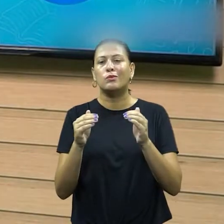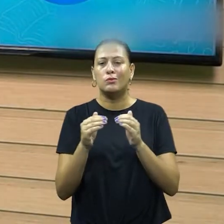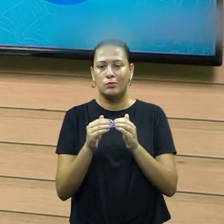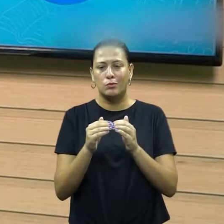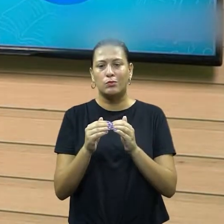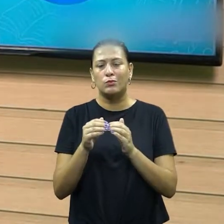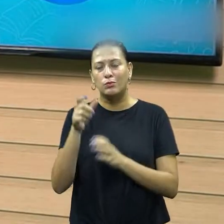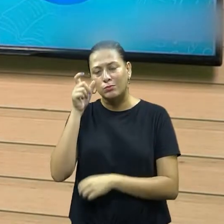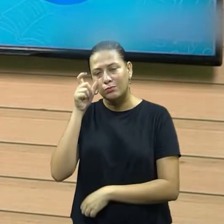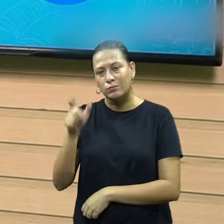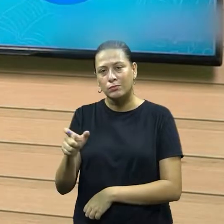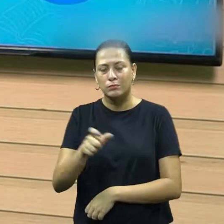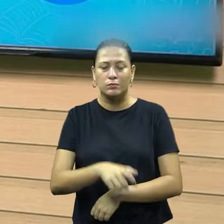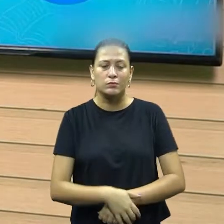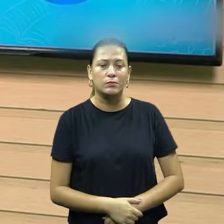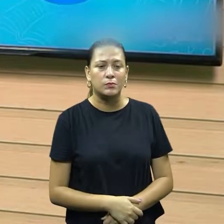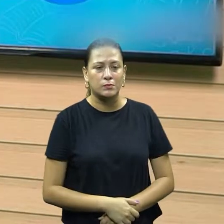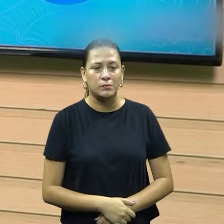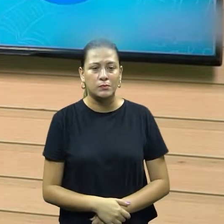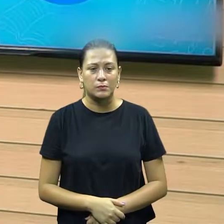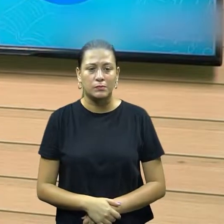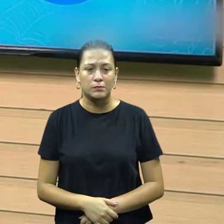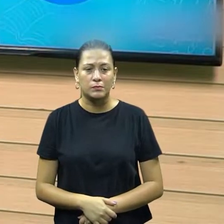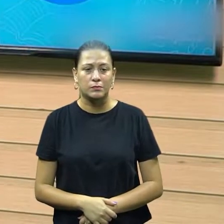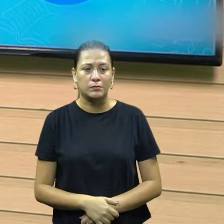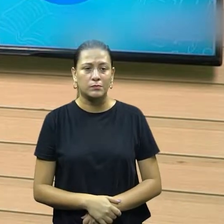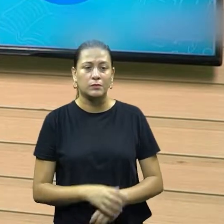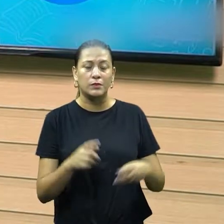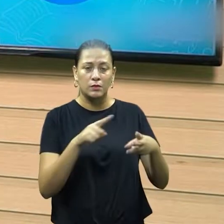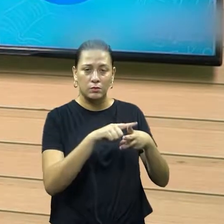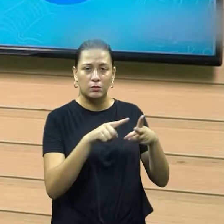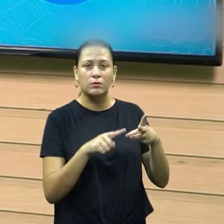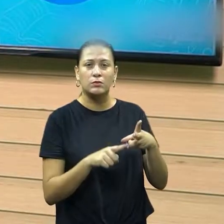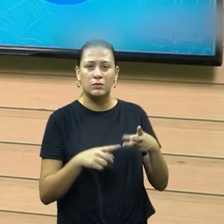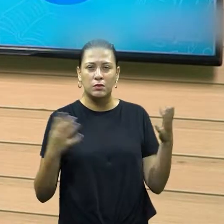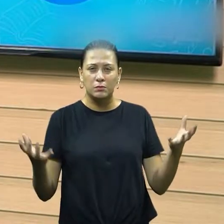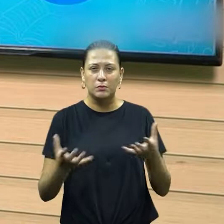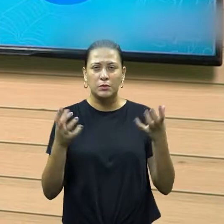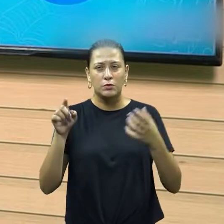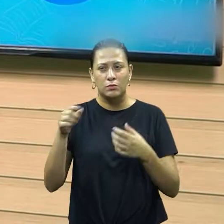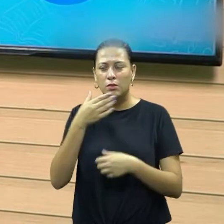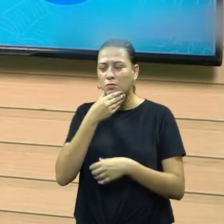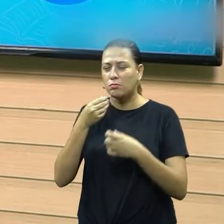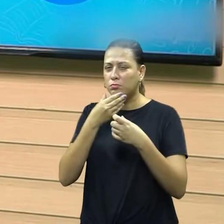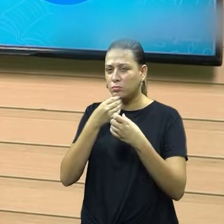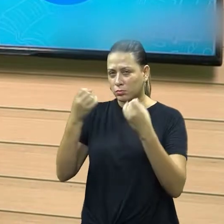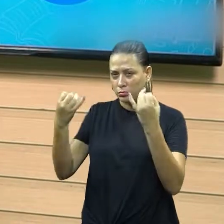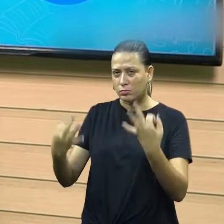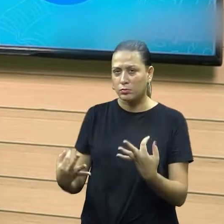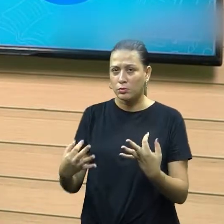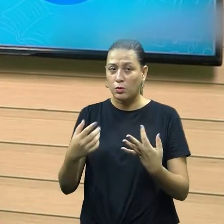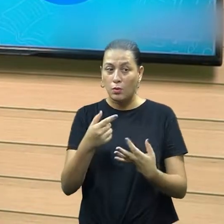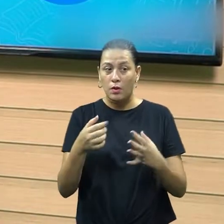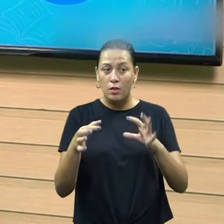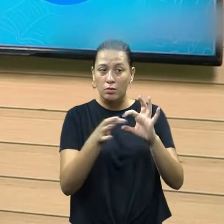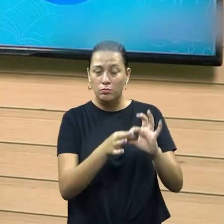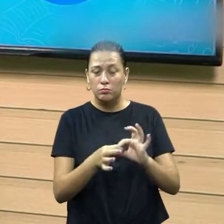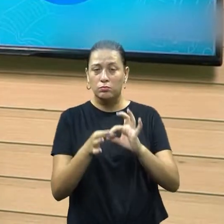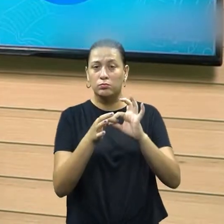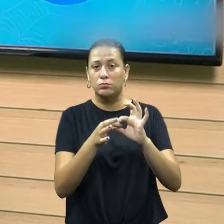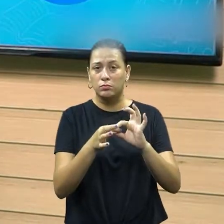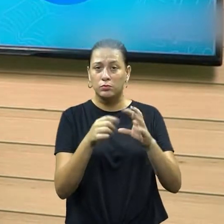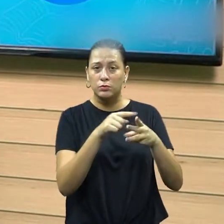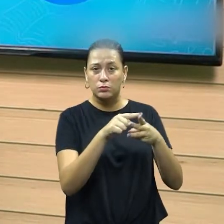dessas, das terceiras, das três motivos para que haja uma negociação, ele junta tudo isso e